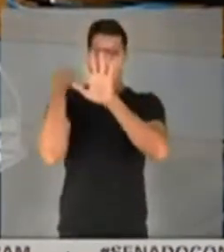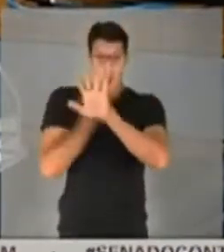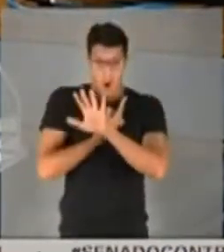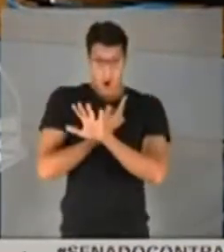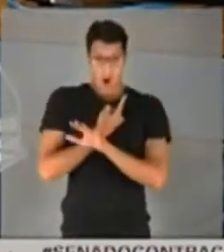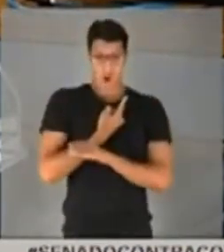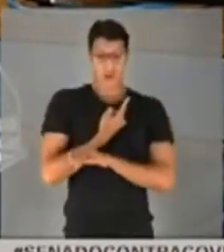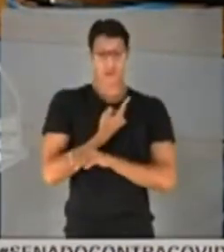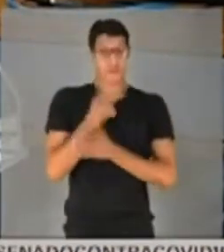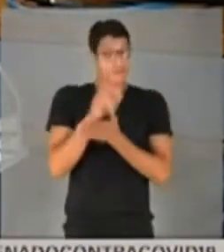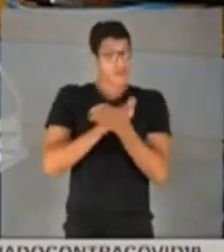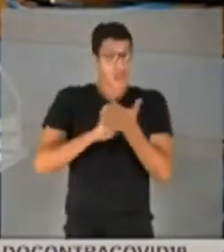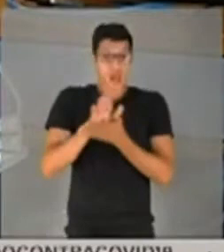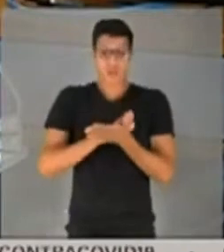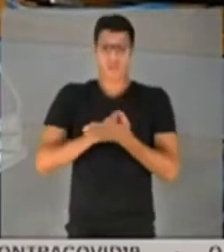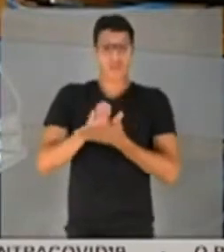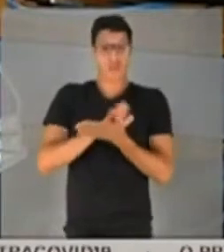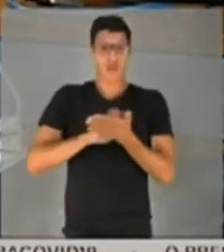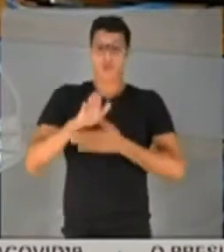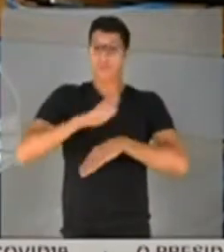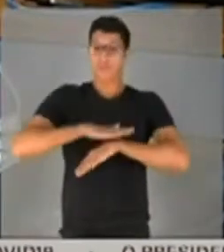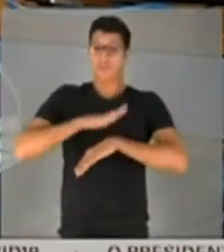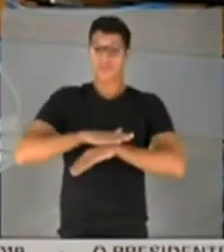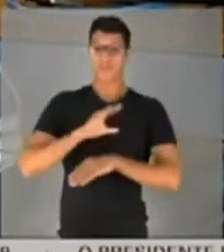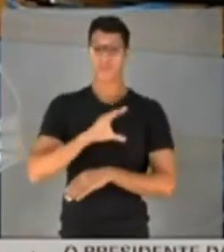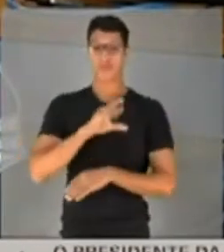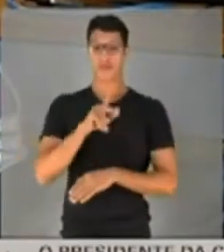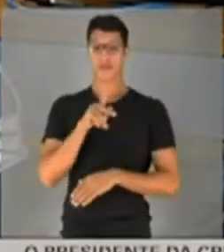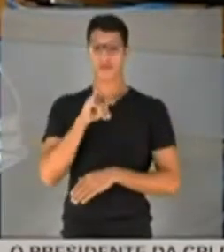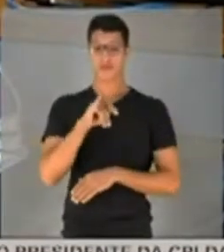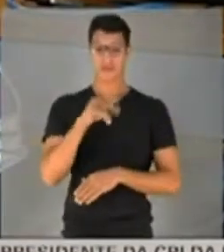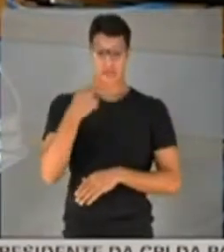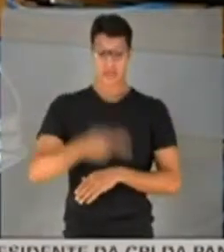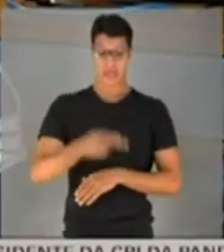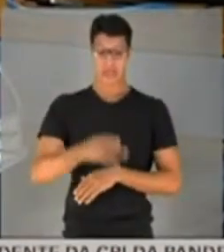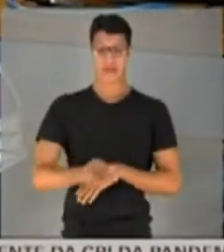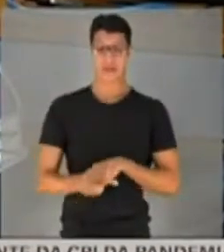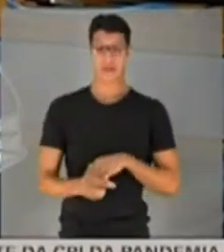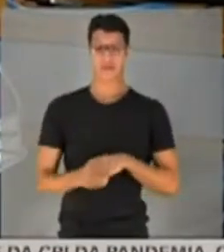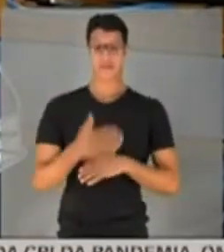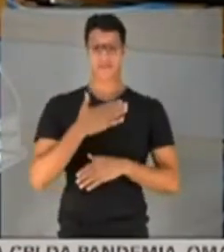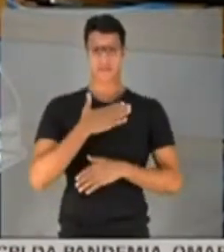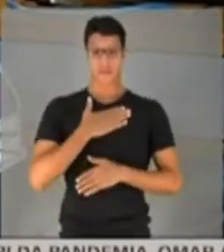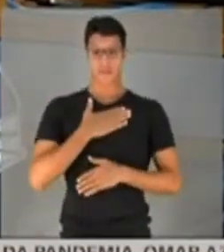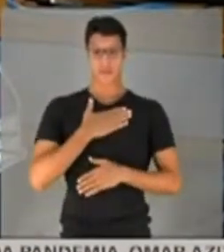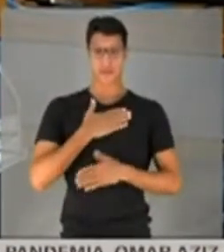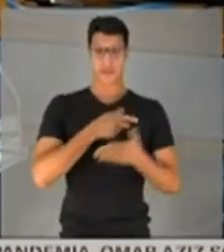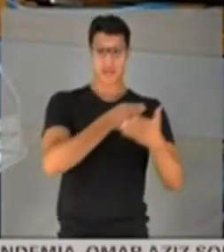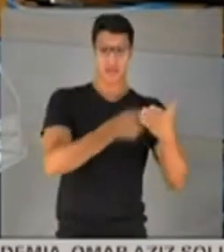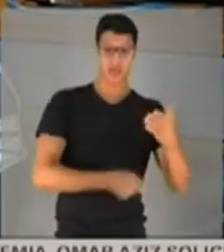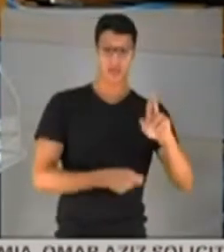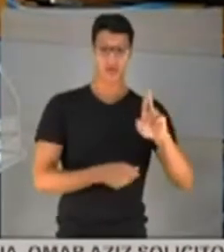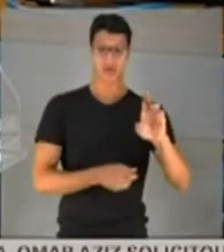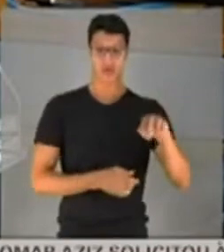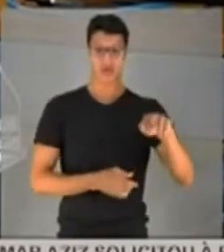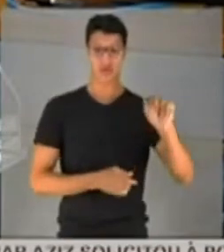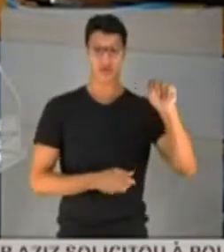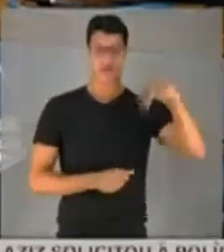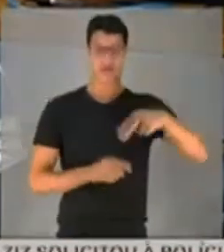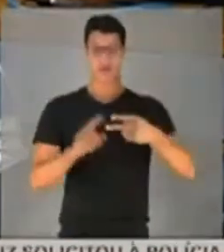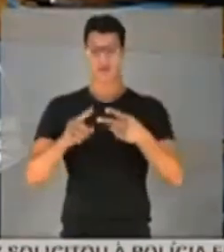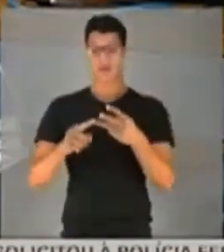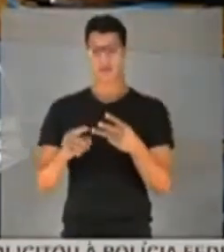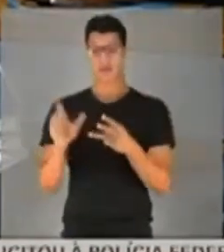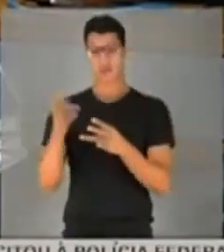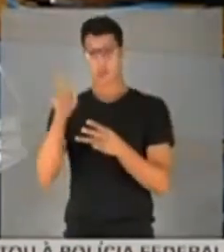nós, em nenhum momento, essa comissão parlamentar de inquérito, a mim, ao relator Renan Calheiros, ou o senhor,